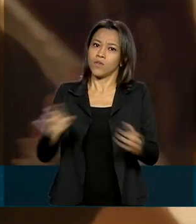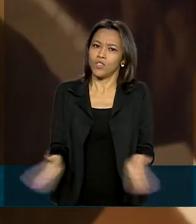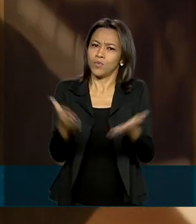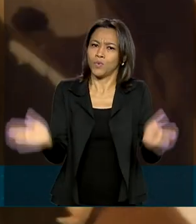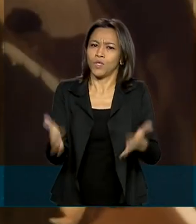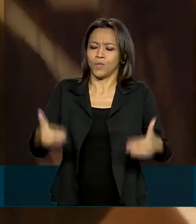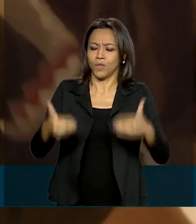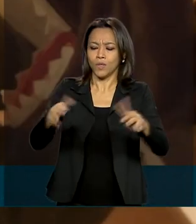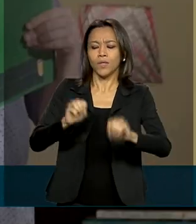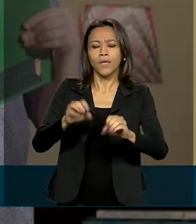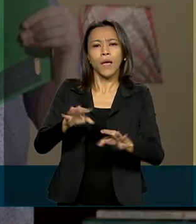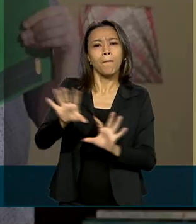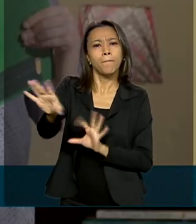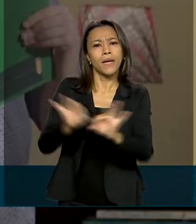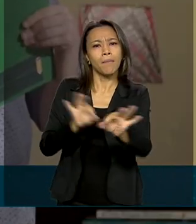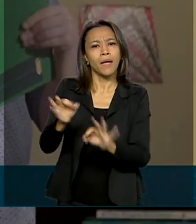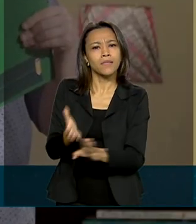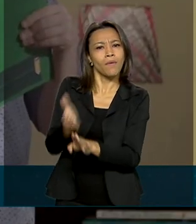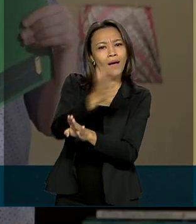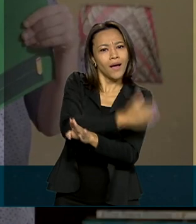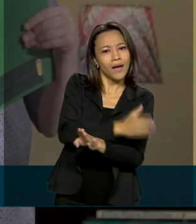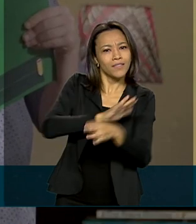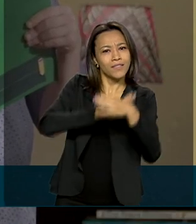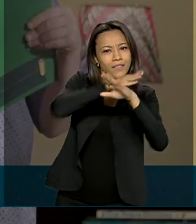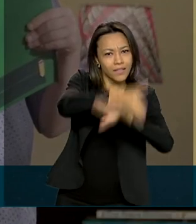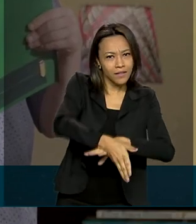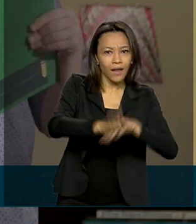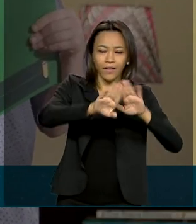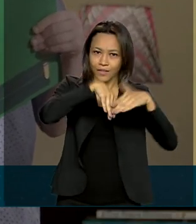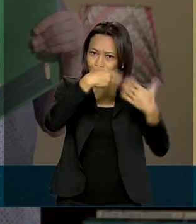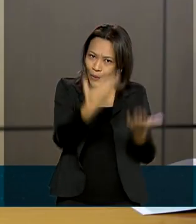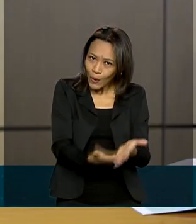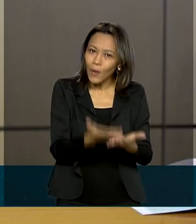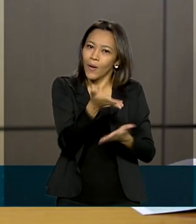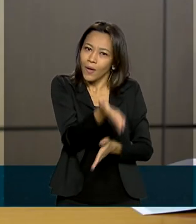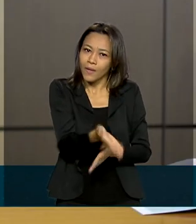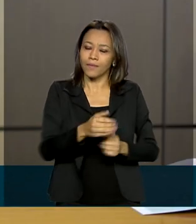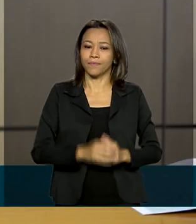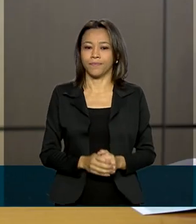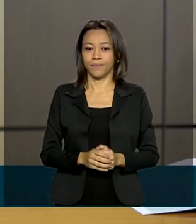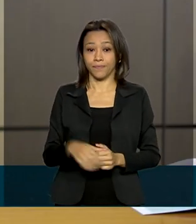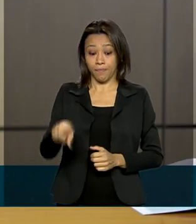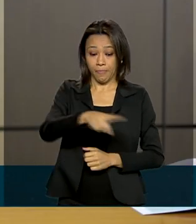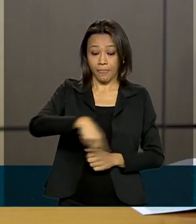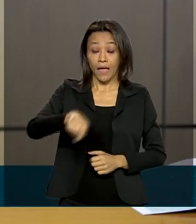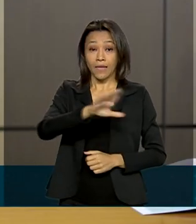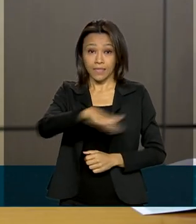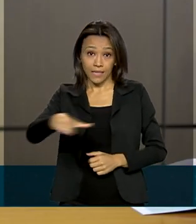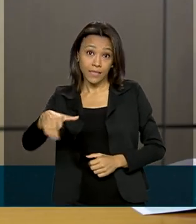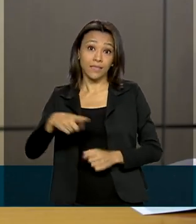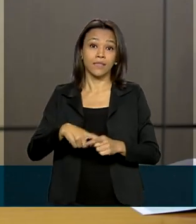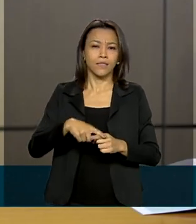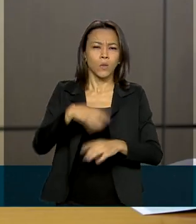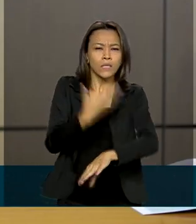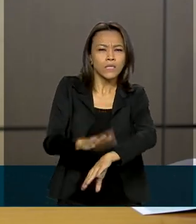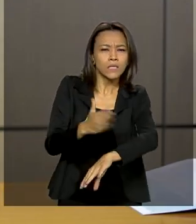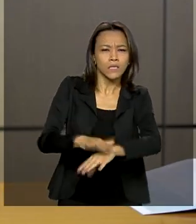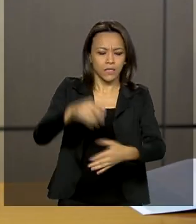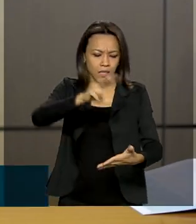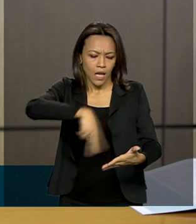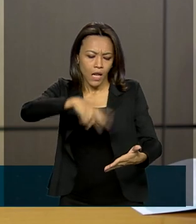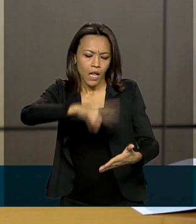uma preparação anterior à alfabetização formal na escola. As crianças, por meio das práticas de literacia familiar,